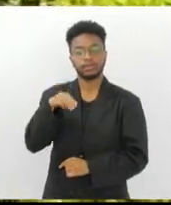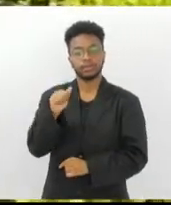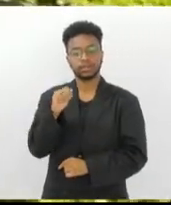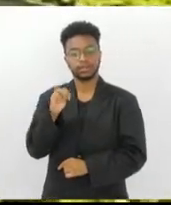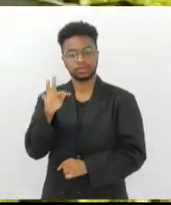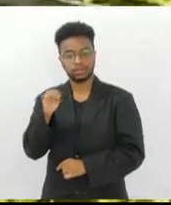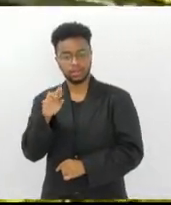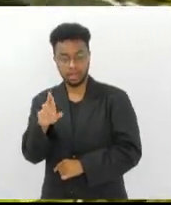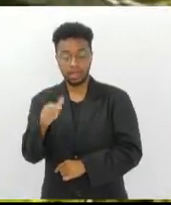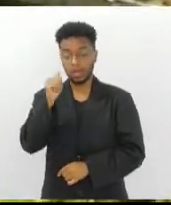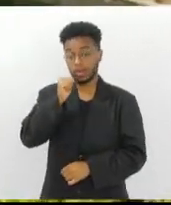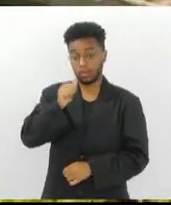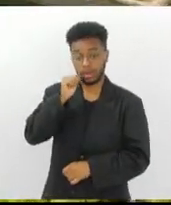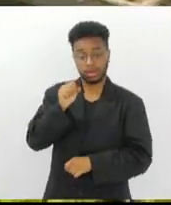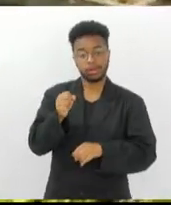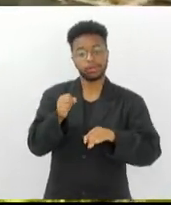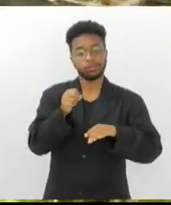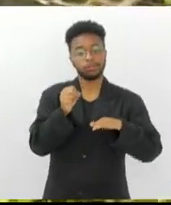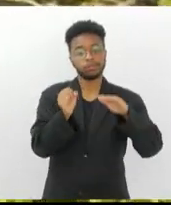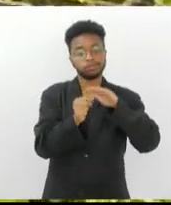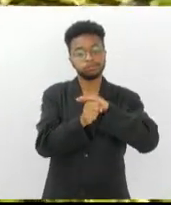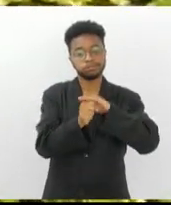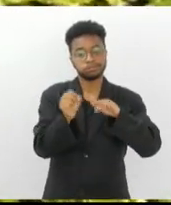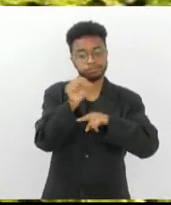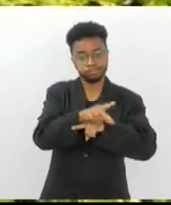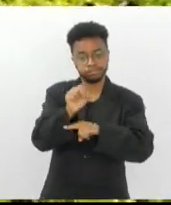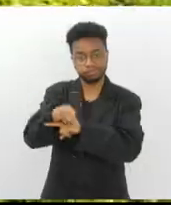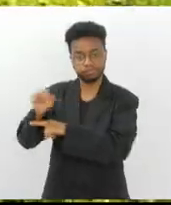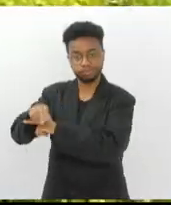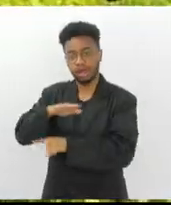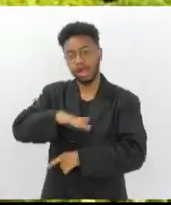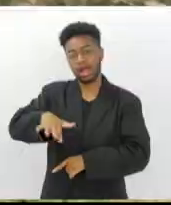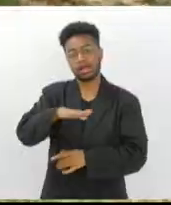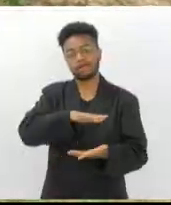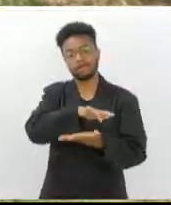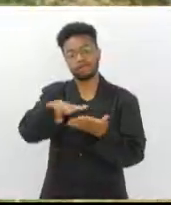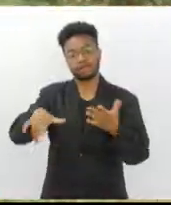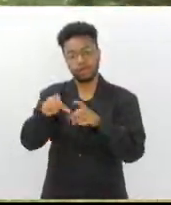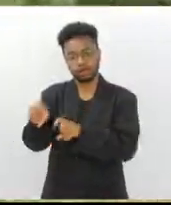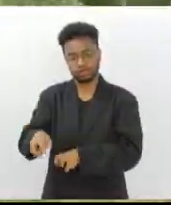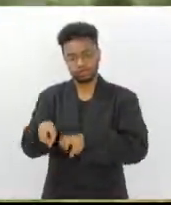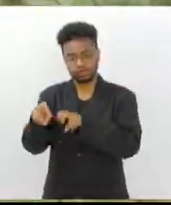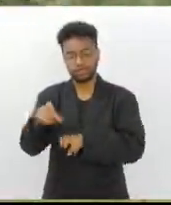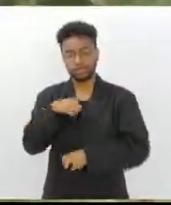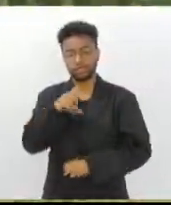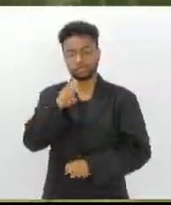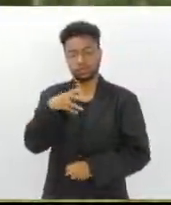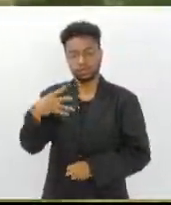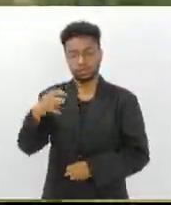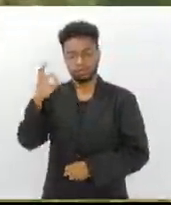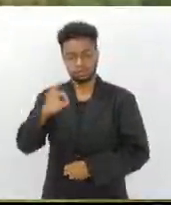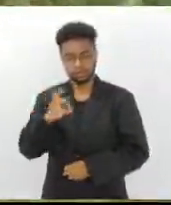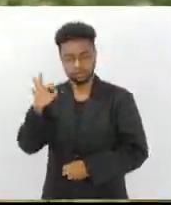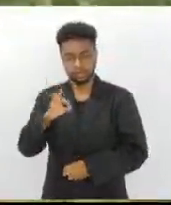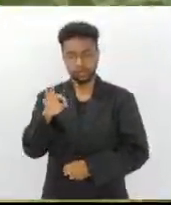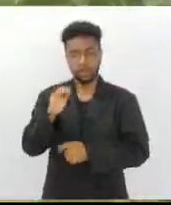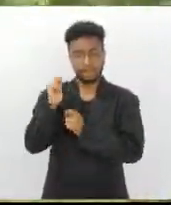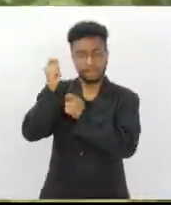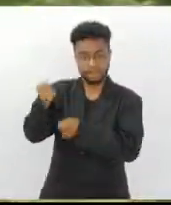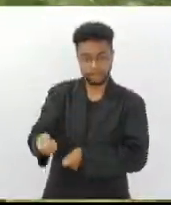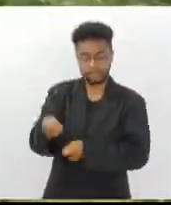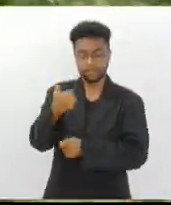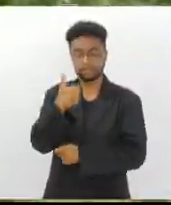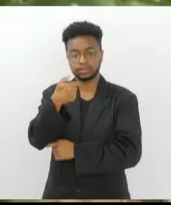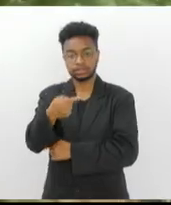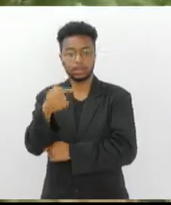mulheres estão presentes em diversas frentes na agricultura fluminense. 54% estão na pecuária, 17